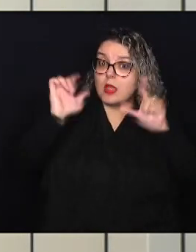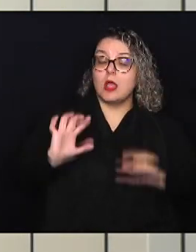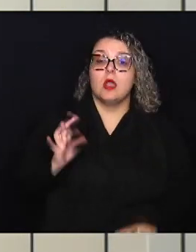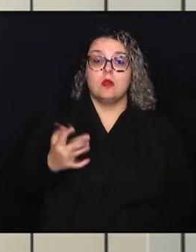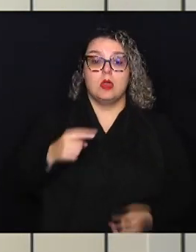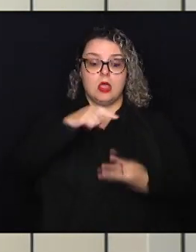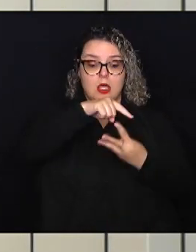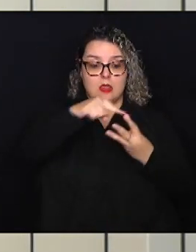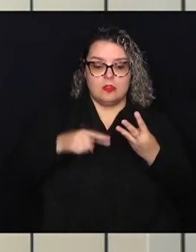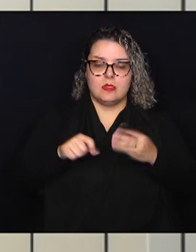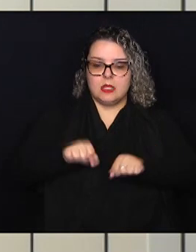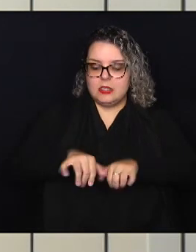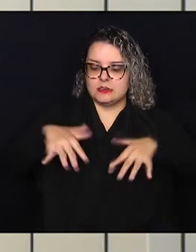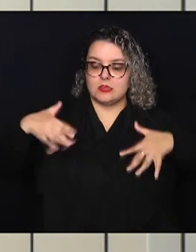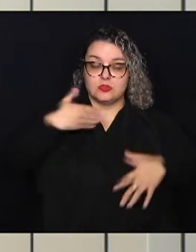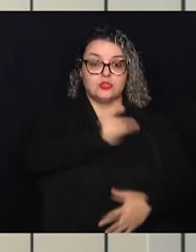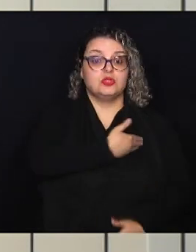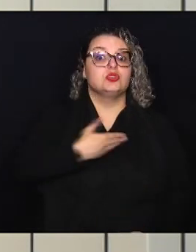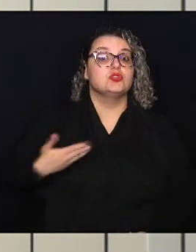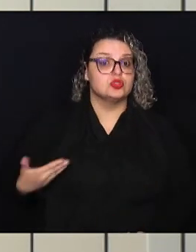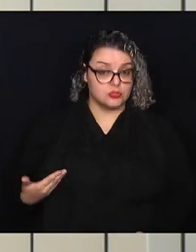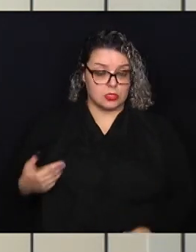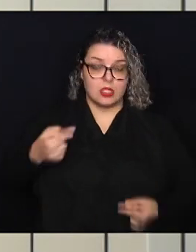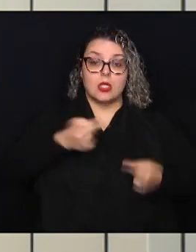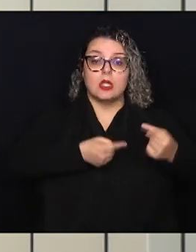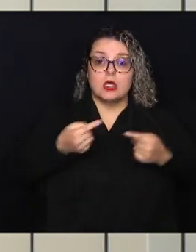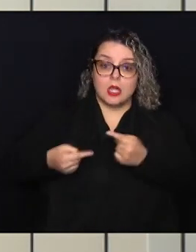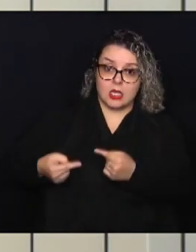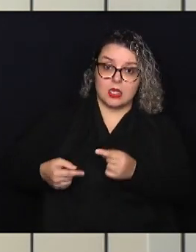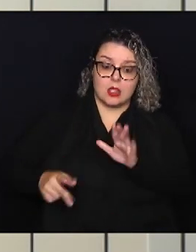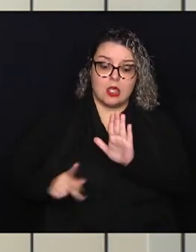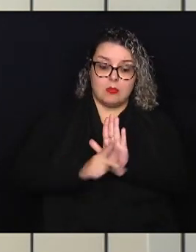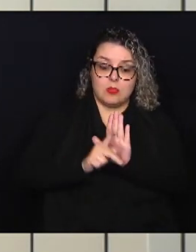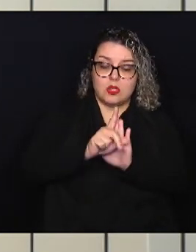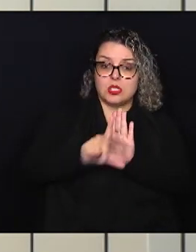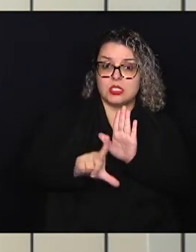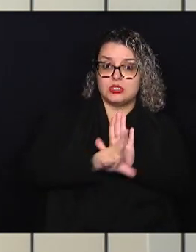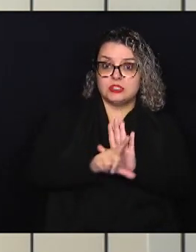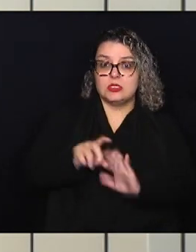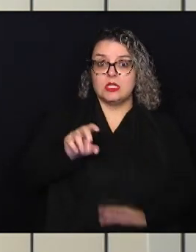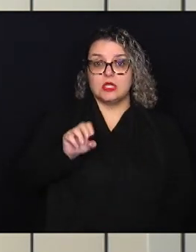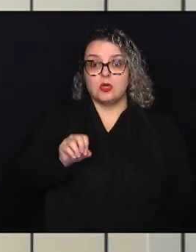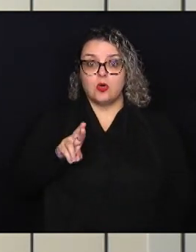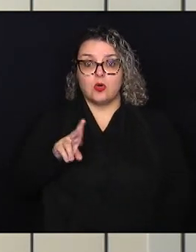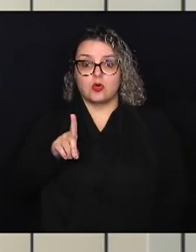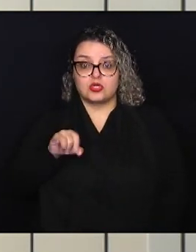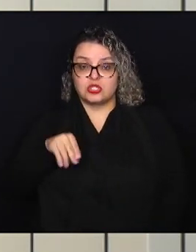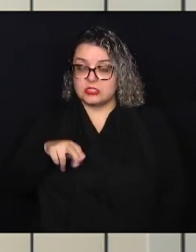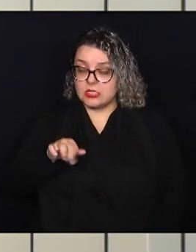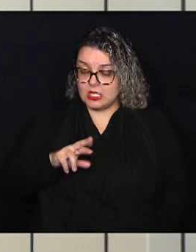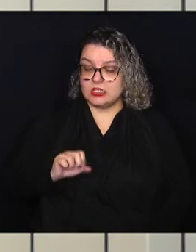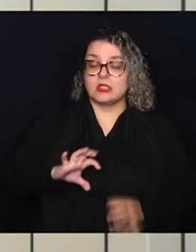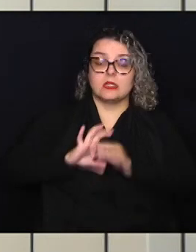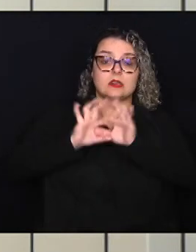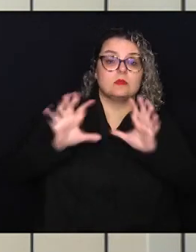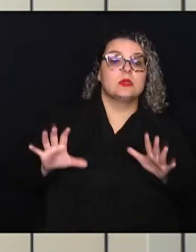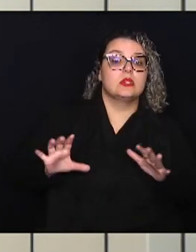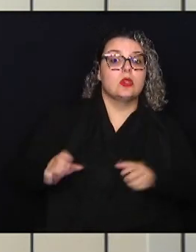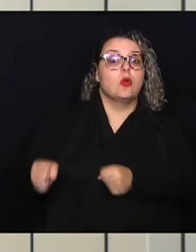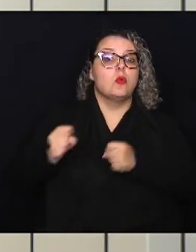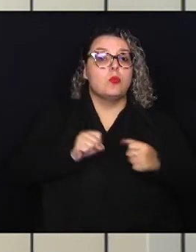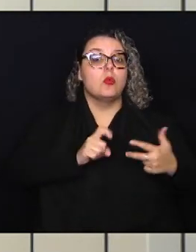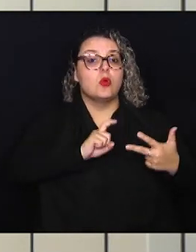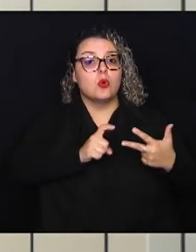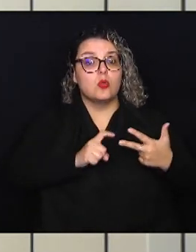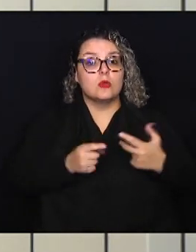três audiências públicas que debateram um projeto de lei ordinária que autoriza o Poder Executivo a